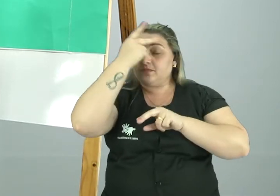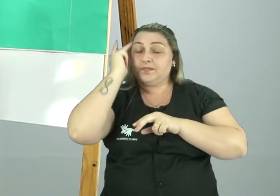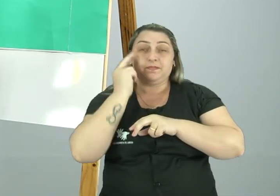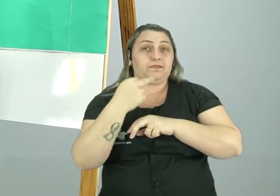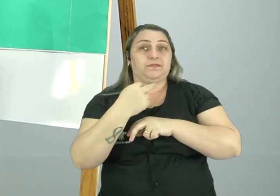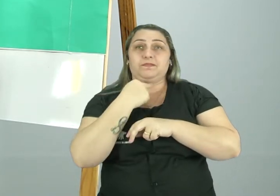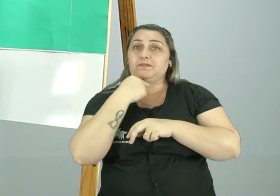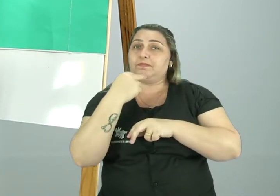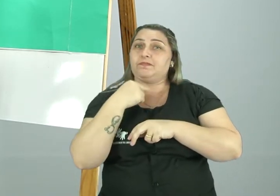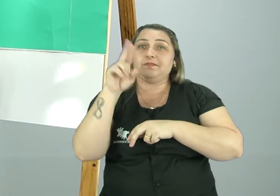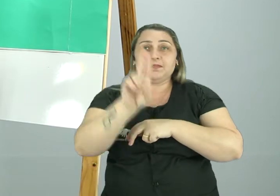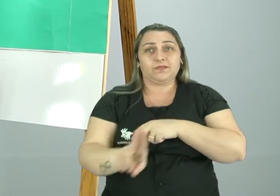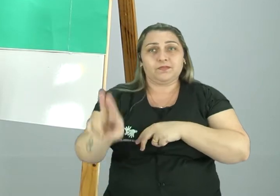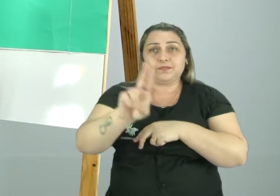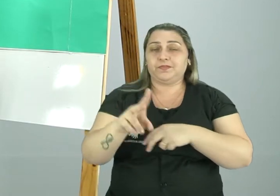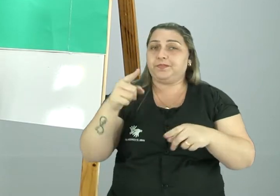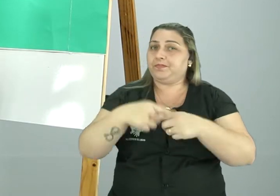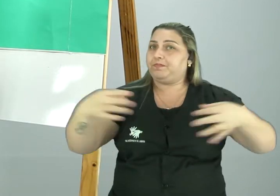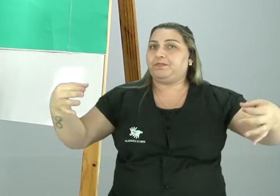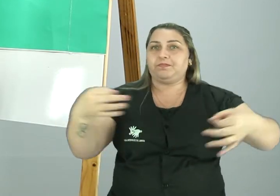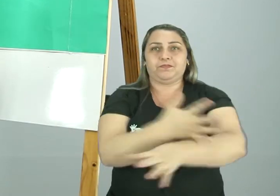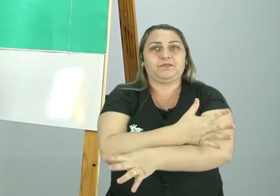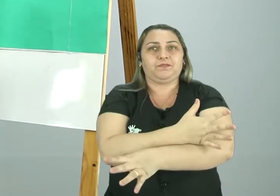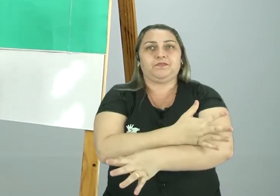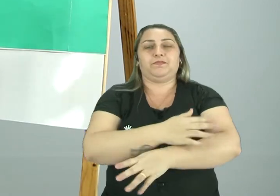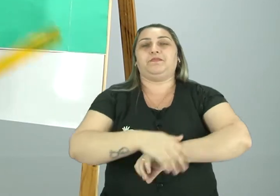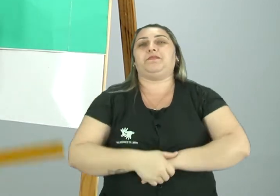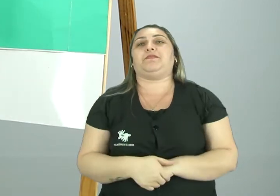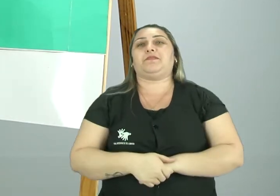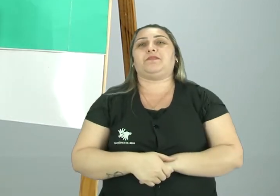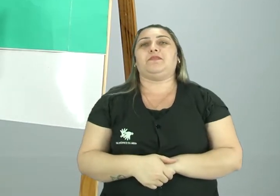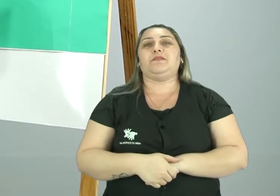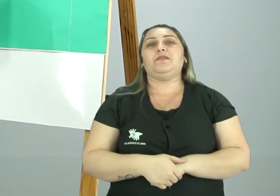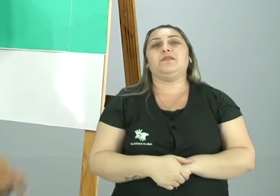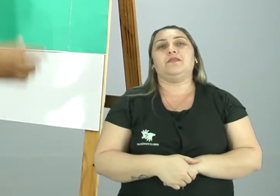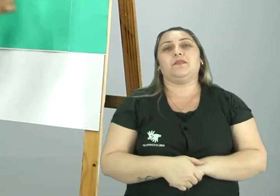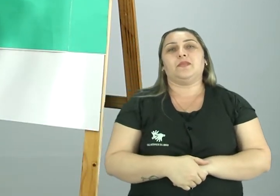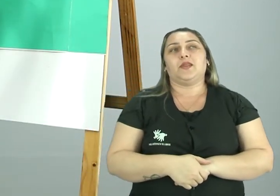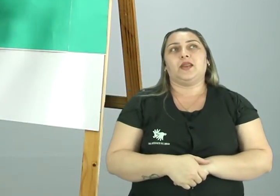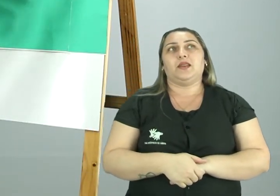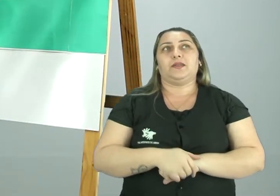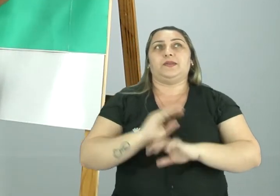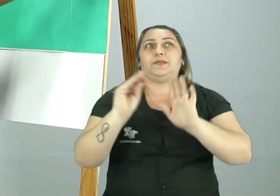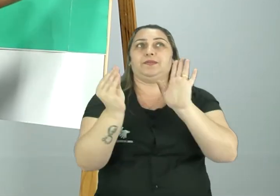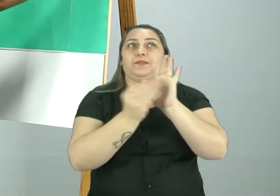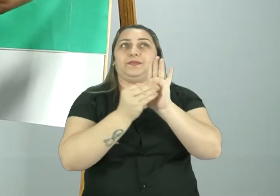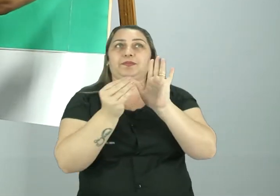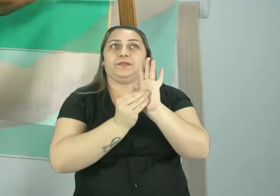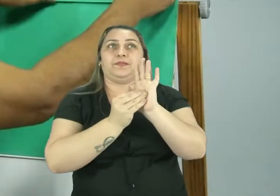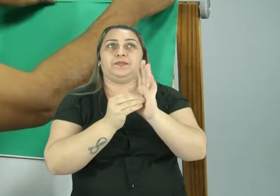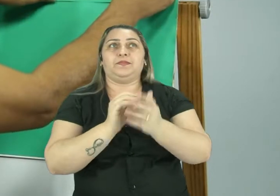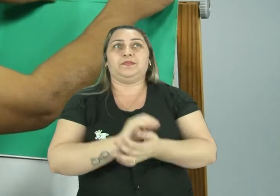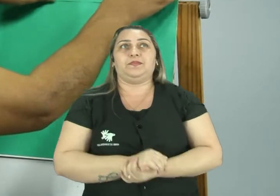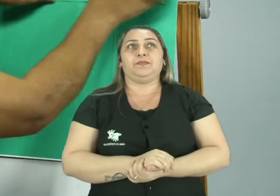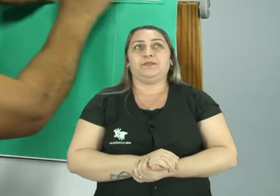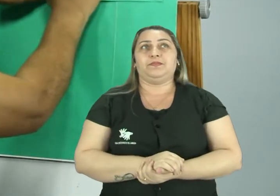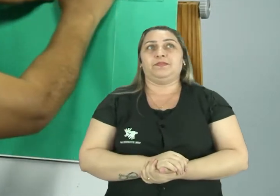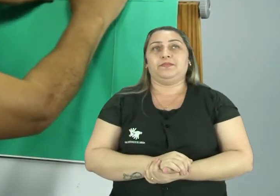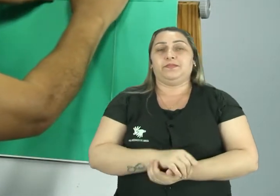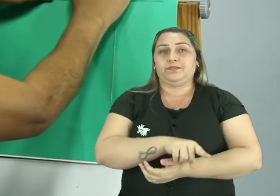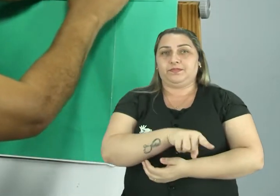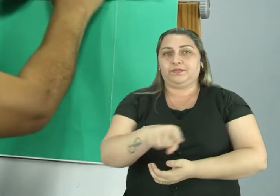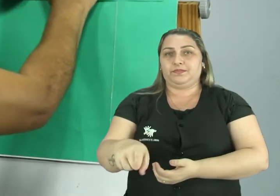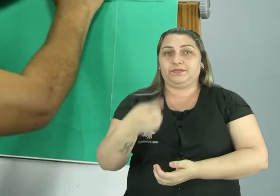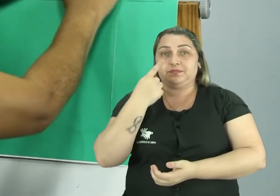podiam utilizá-la, porque ela ainda não estava pronta. Vou colocar bem aqui para vocês